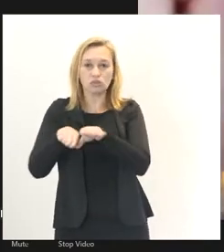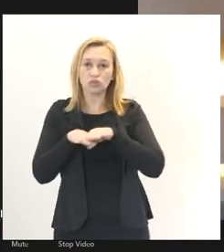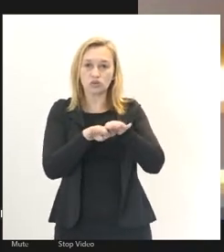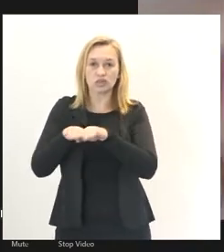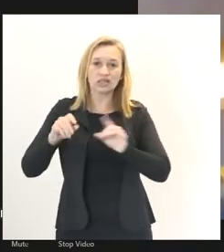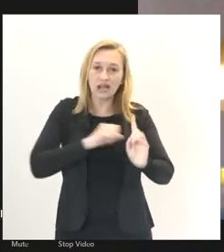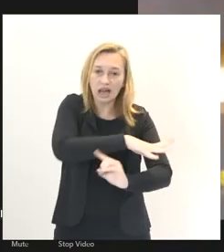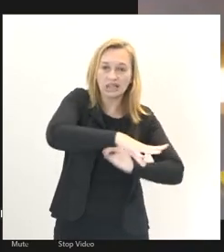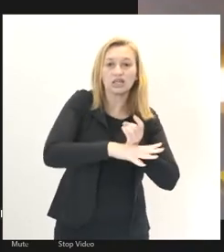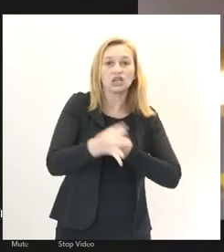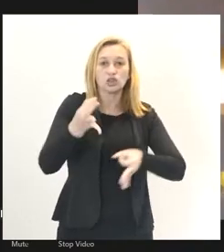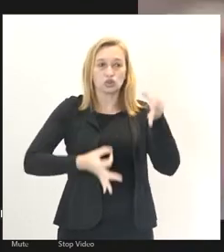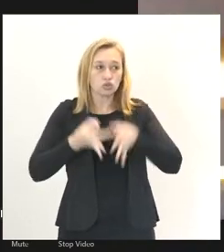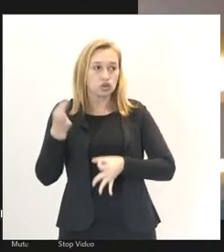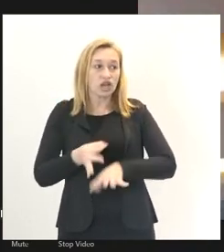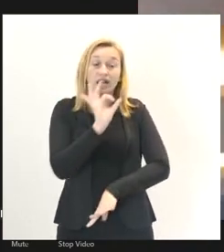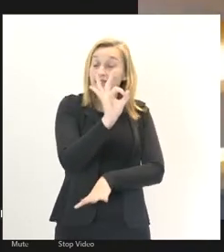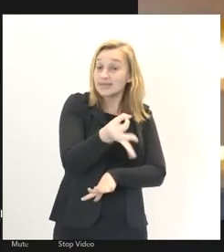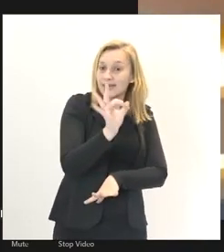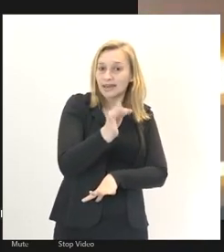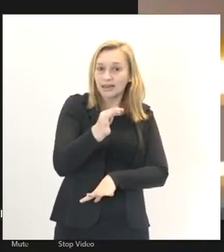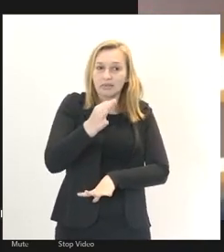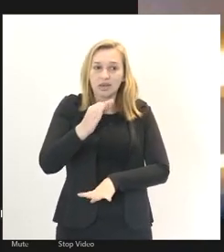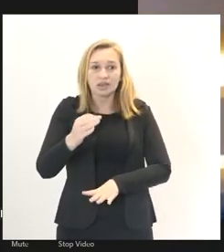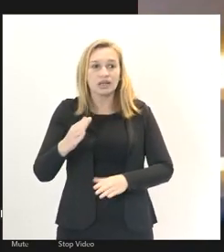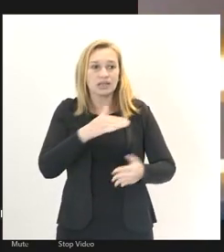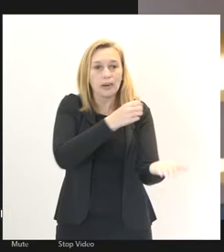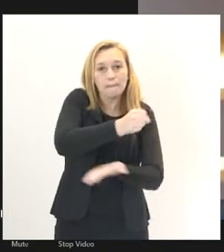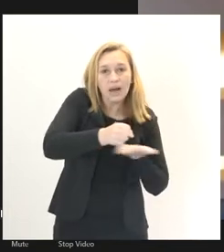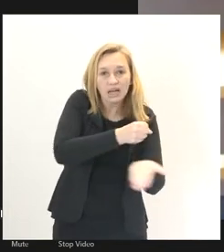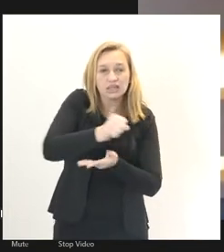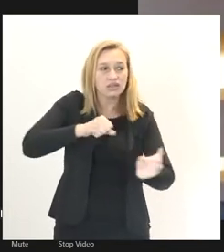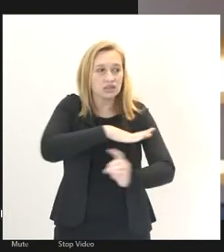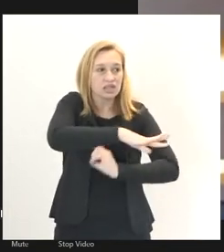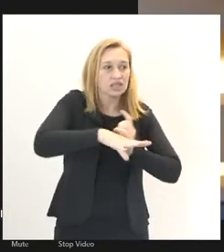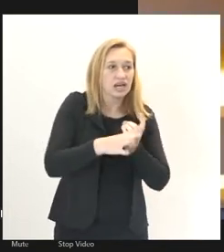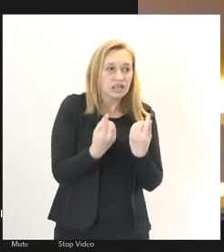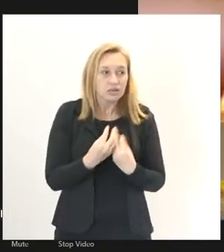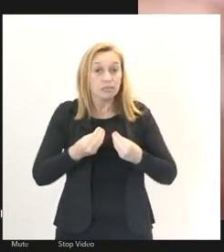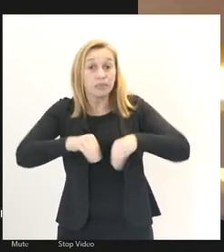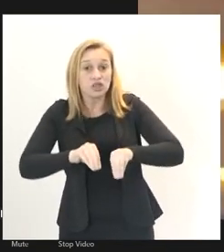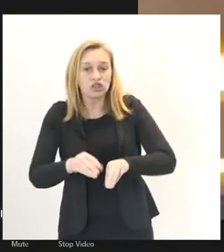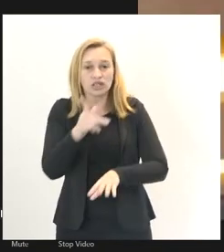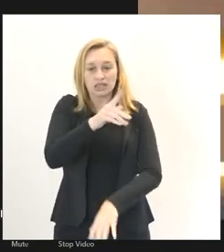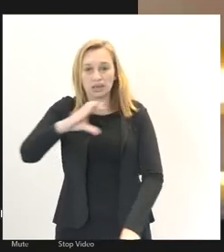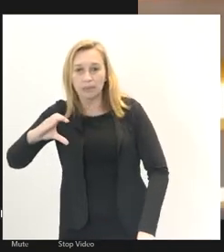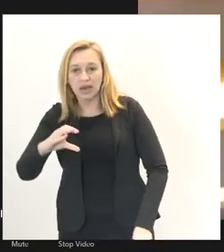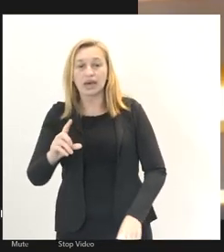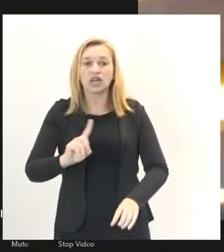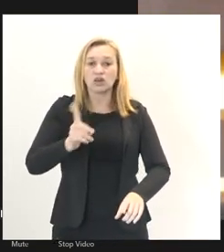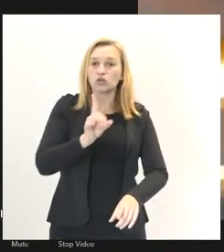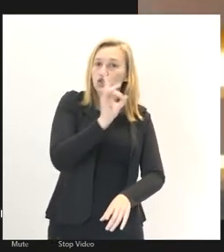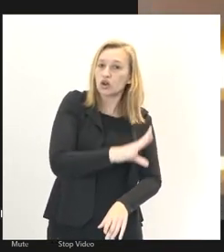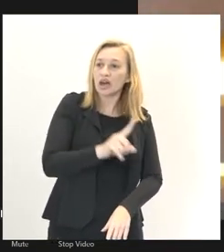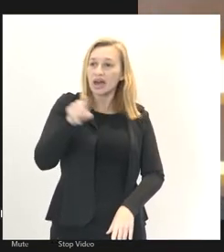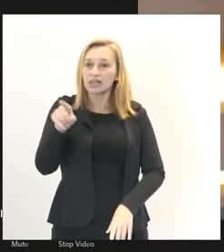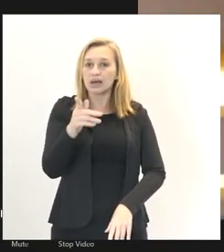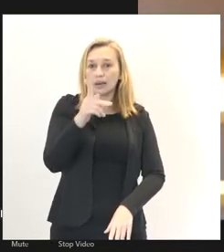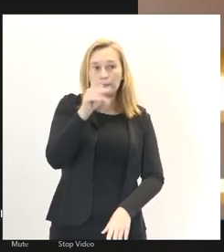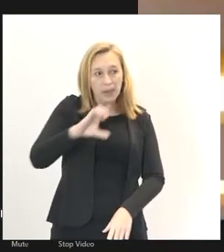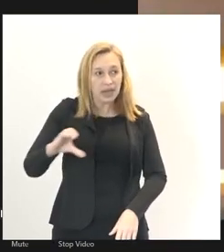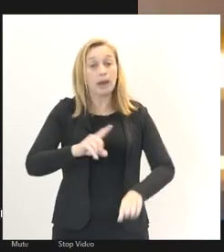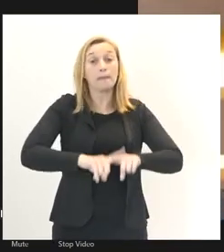E é exatamente esse pilar da nossa sociedade que vem sendo atacado por essa PEC. Não só por essa PEC, mas de uma forma geral